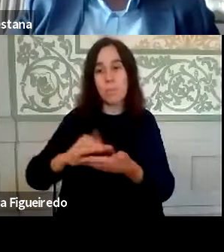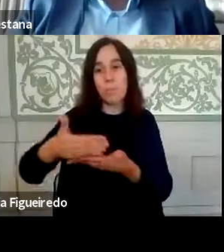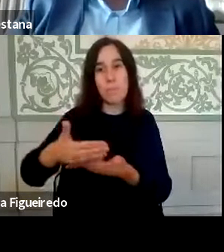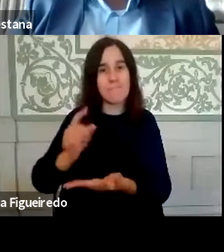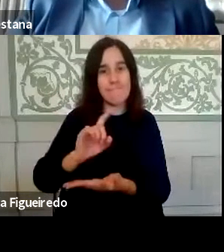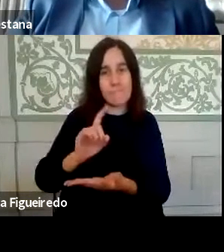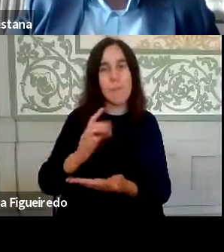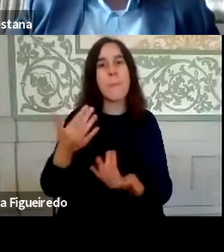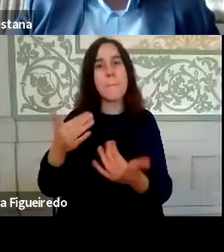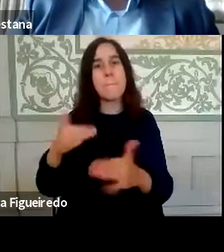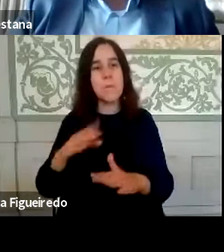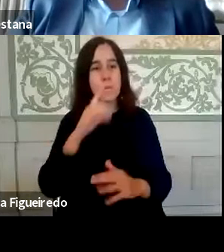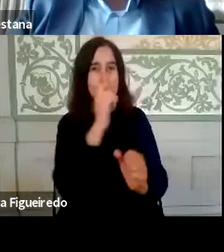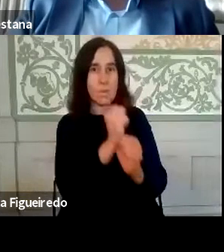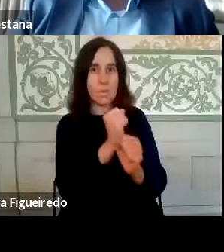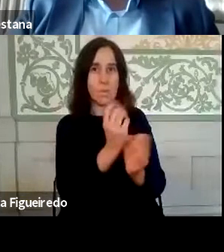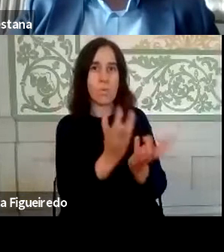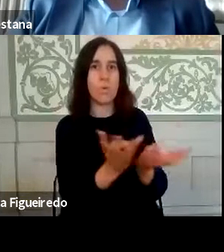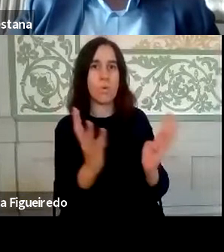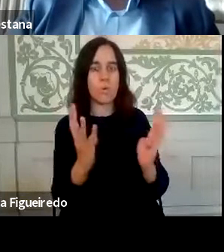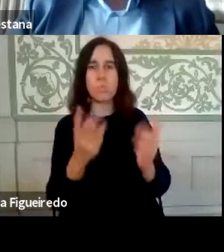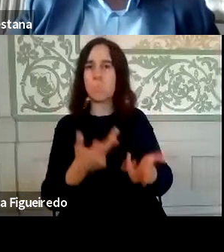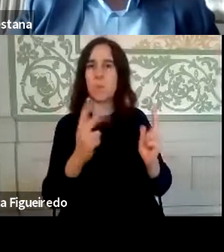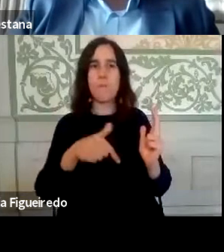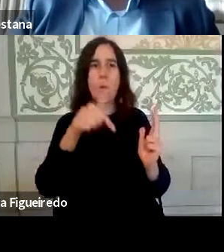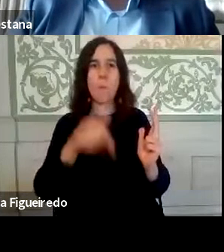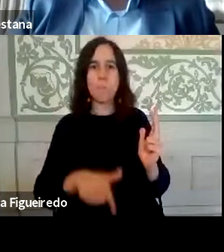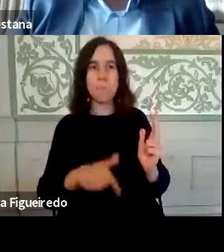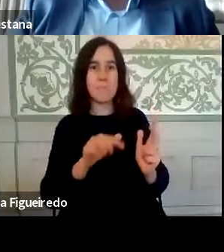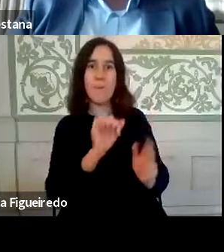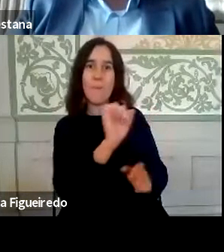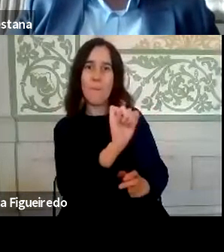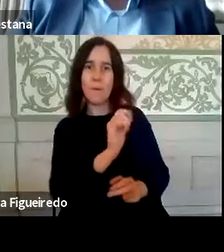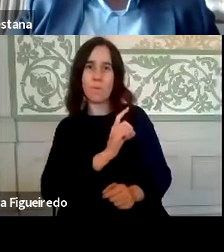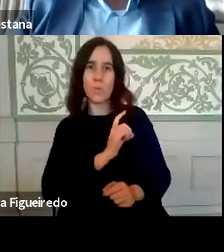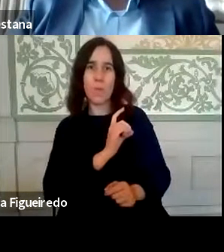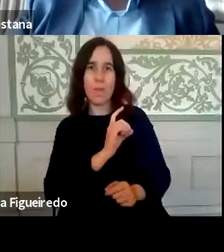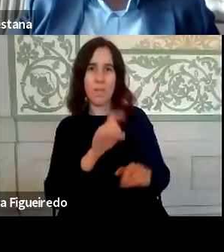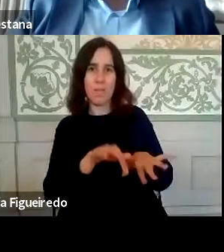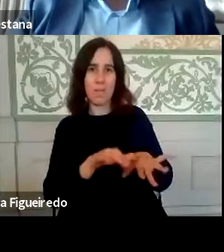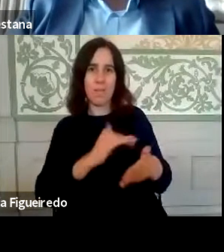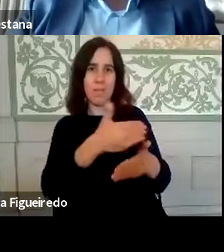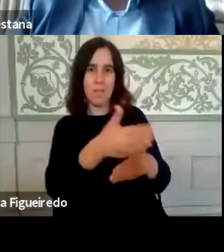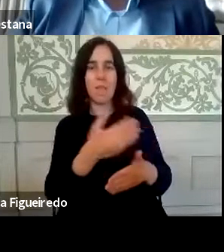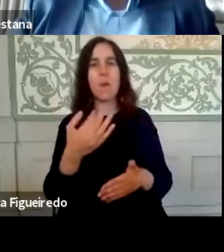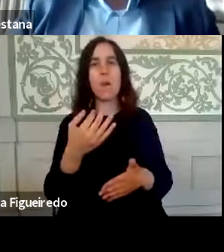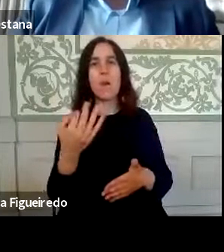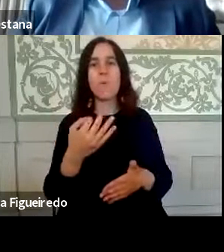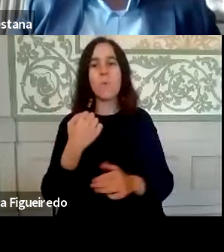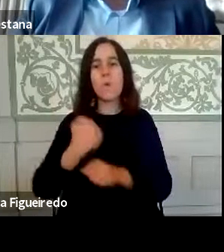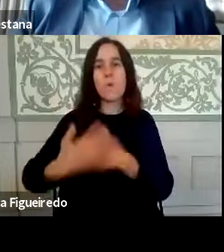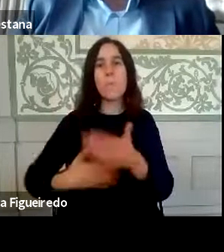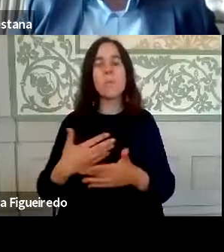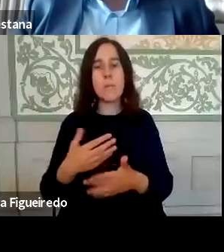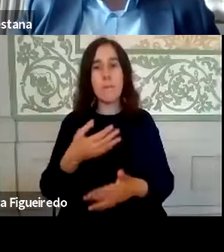mas os trabalhadores logo se desmobilizaram os seus computadores pessoais. Nós tivemos aqui um trabalho, foi em colocar as